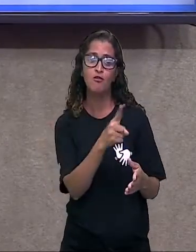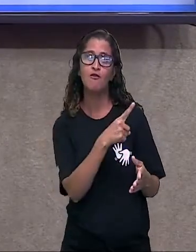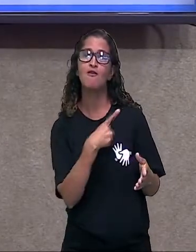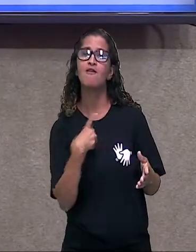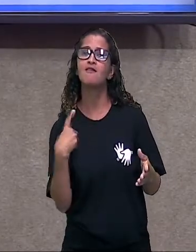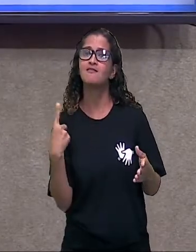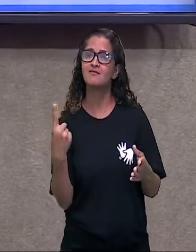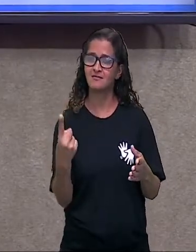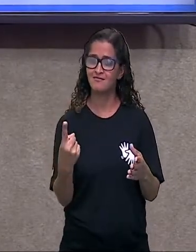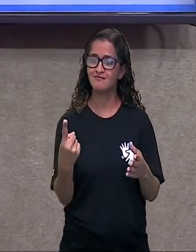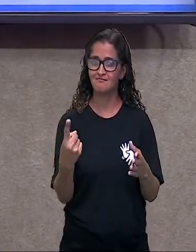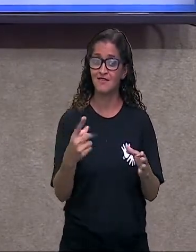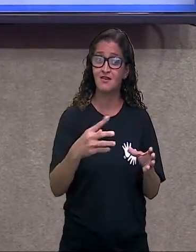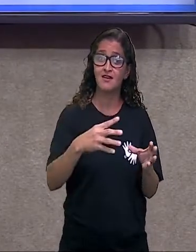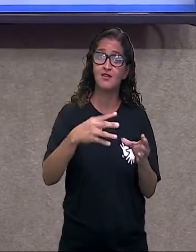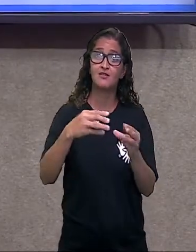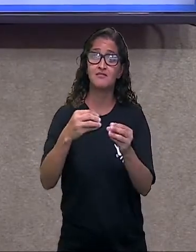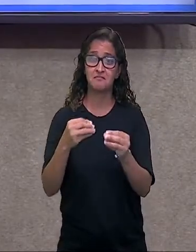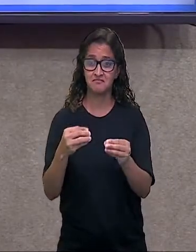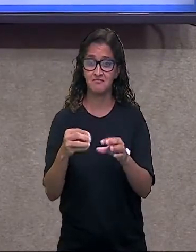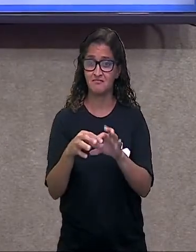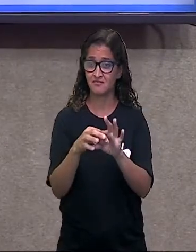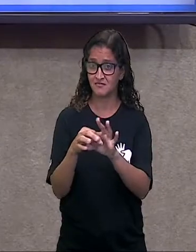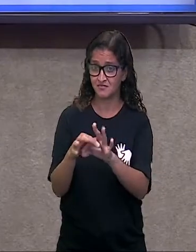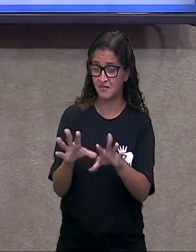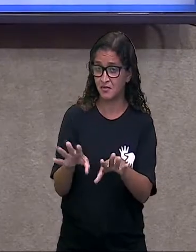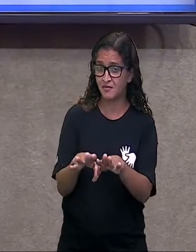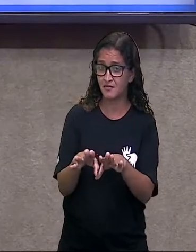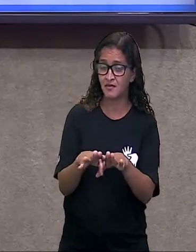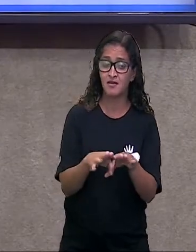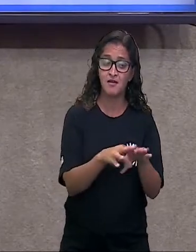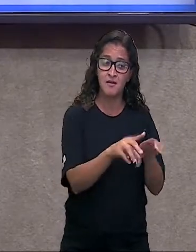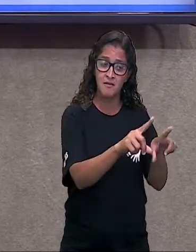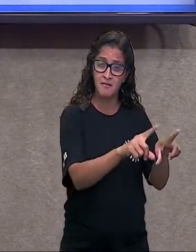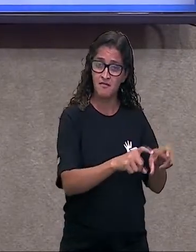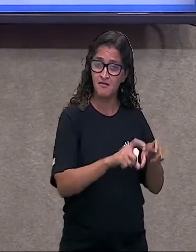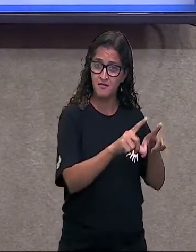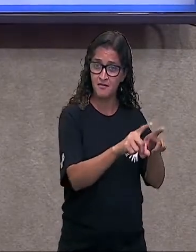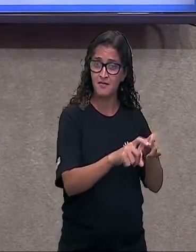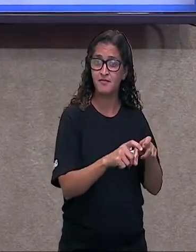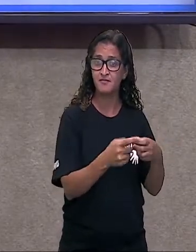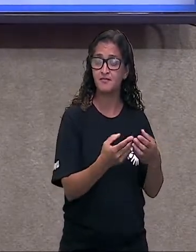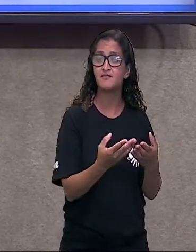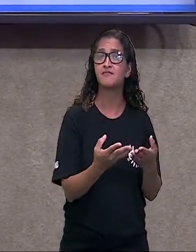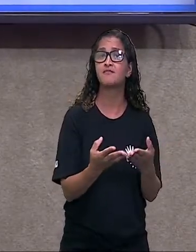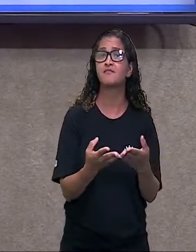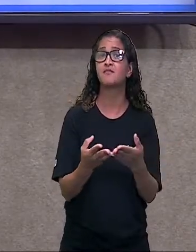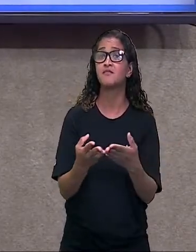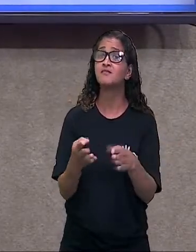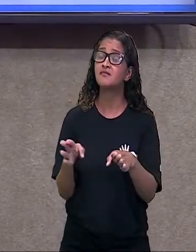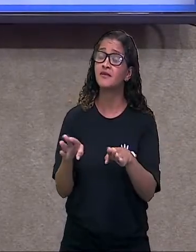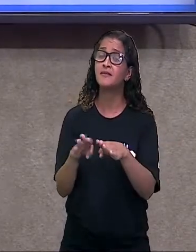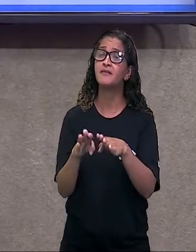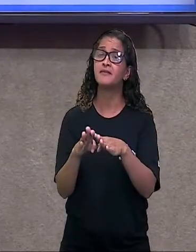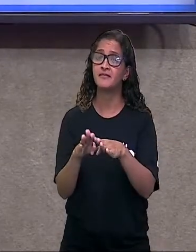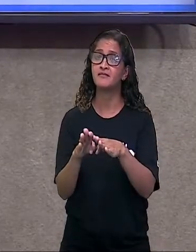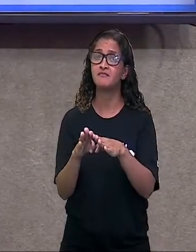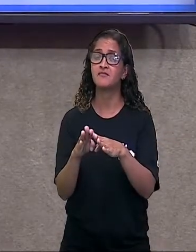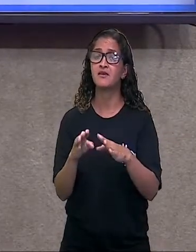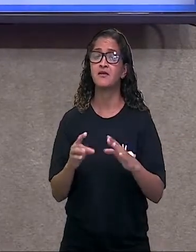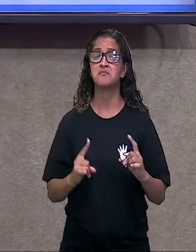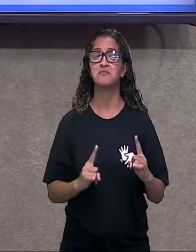inseridos. Então lugares urbanos, construções também são meio ambiente,